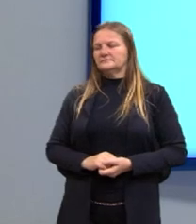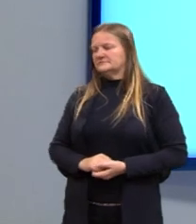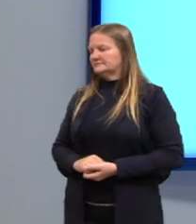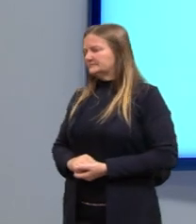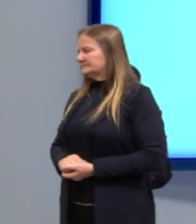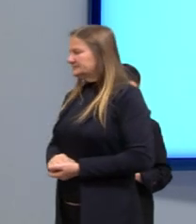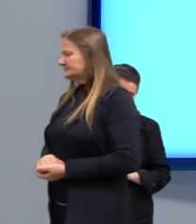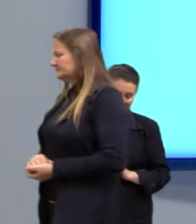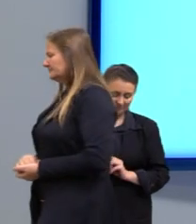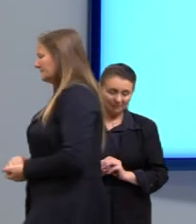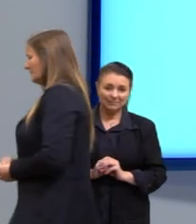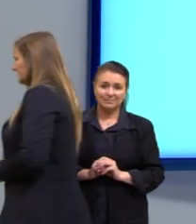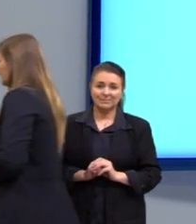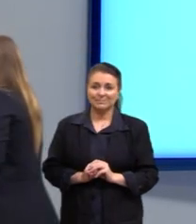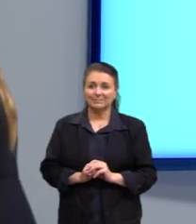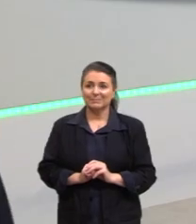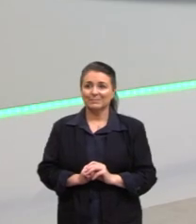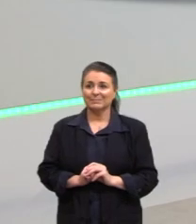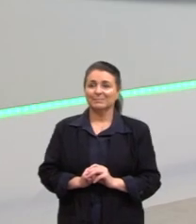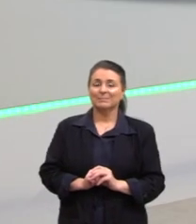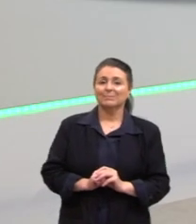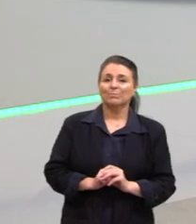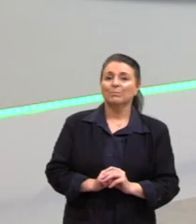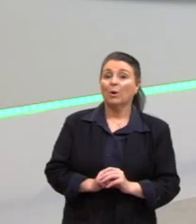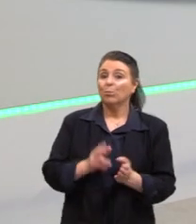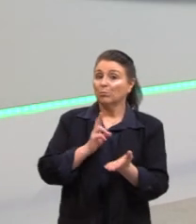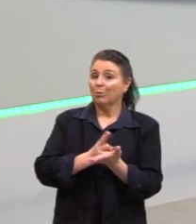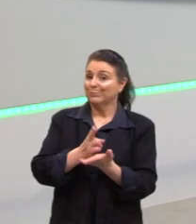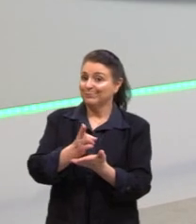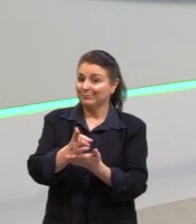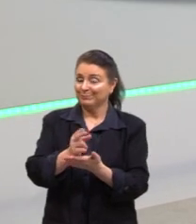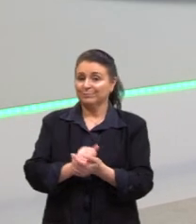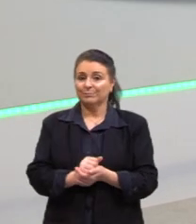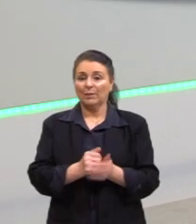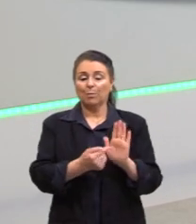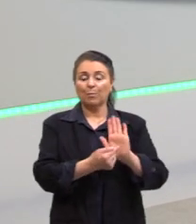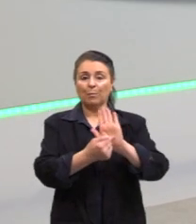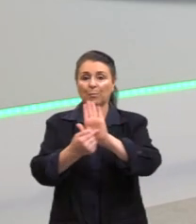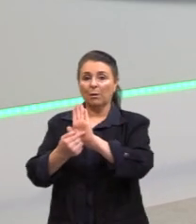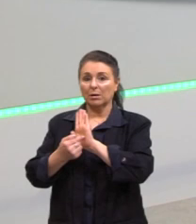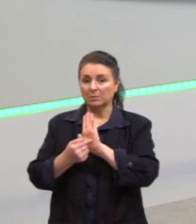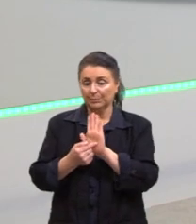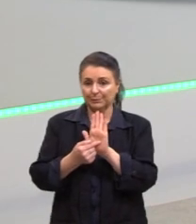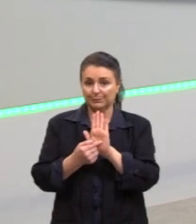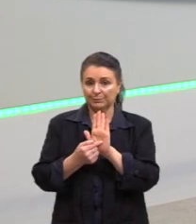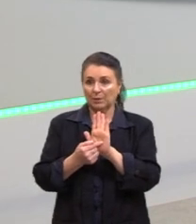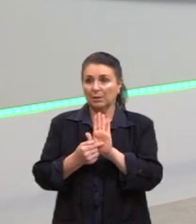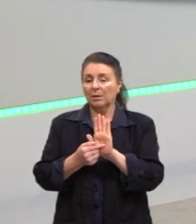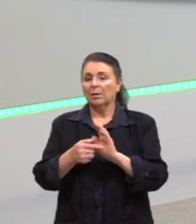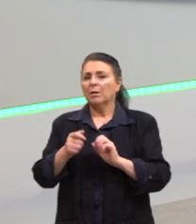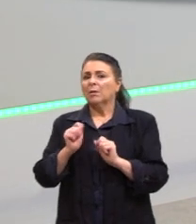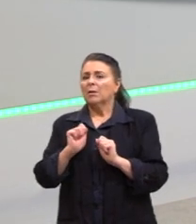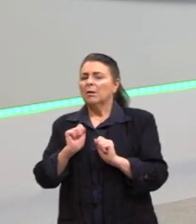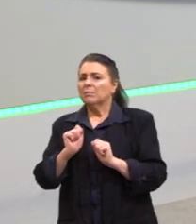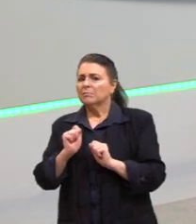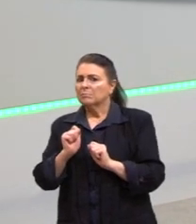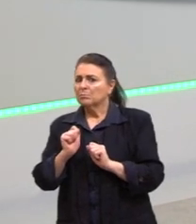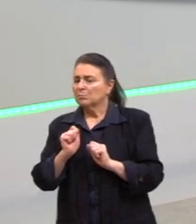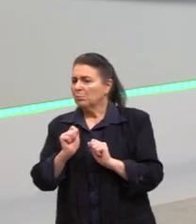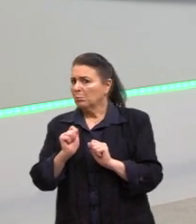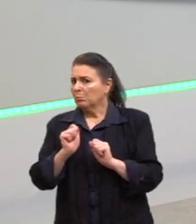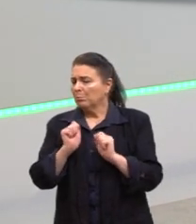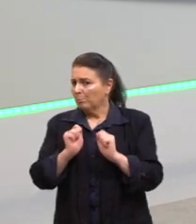pesquisa. Ainda, né, trazendo, não necessariamente vai ser pessoas.